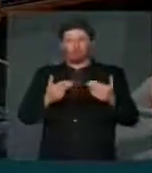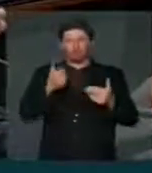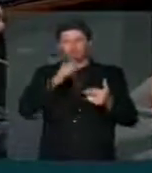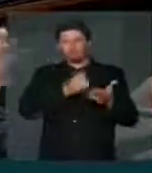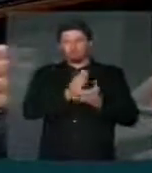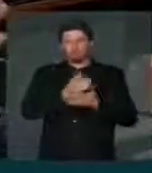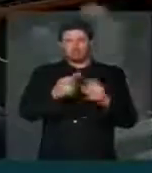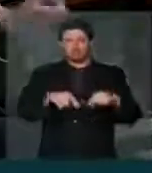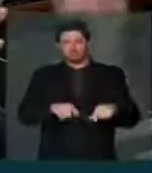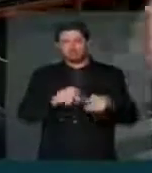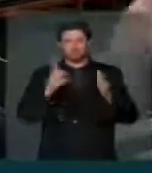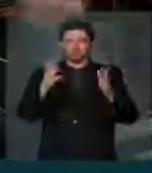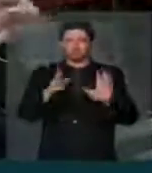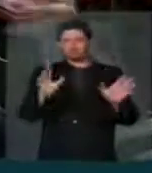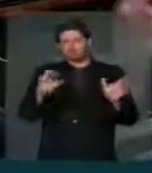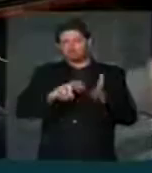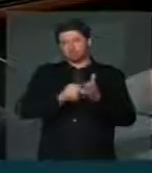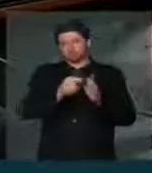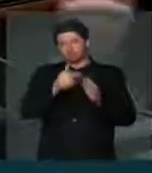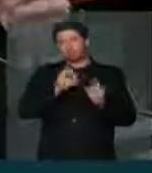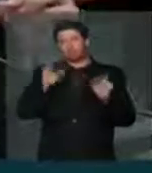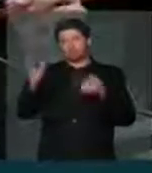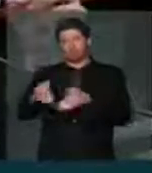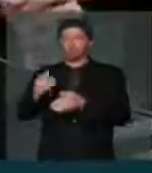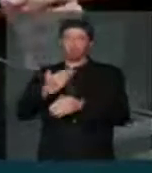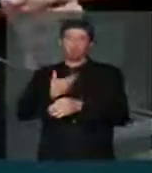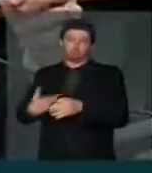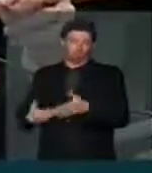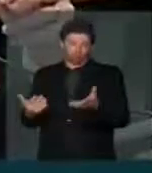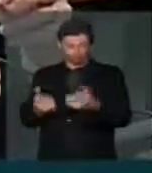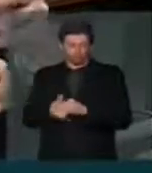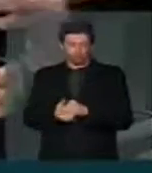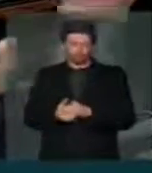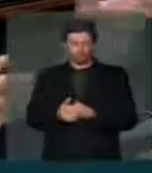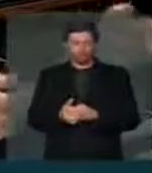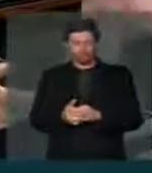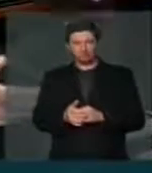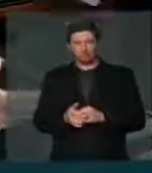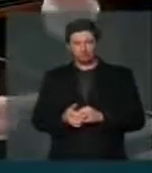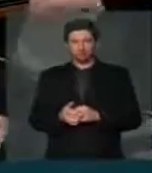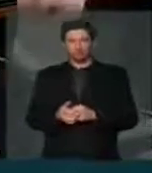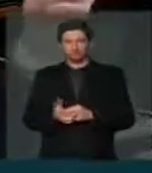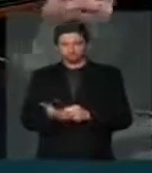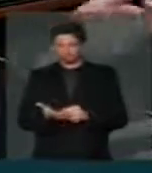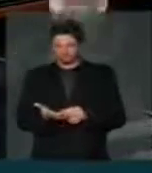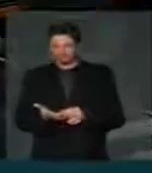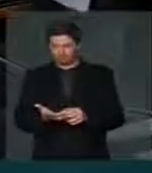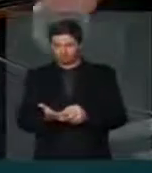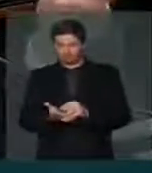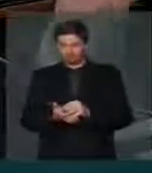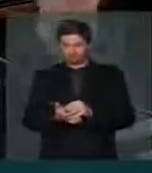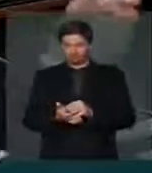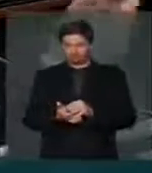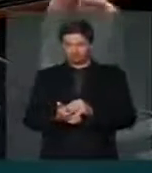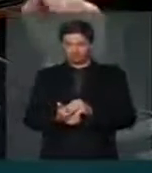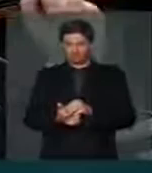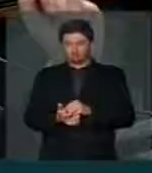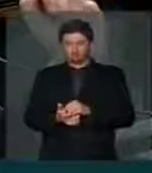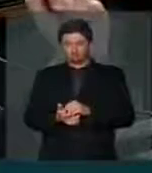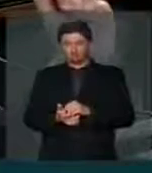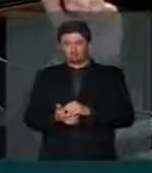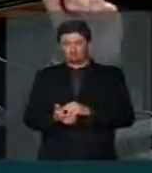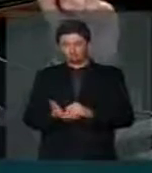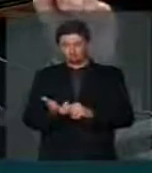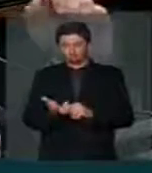aprovar a operação, então não tem sentido, na verdade, que o setor empresarial possa superfaturar e dificultar